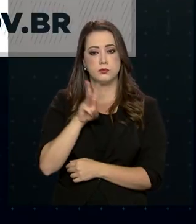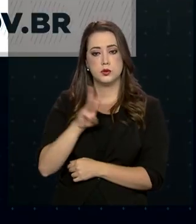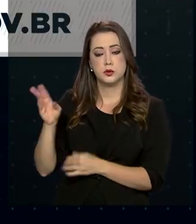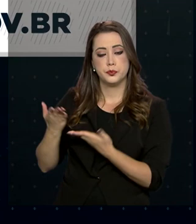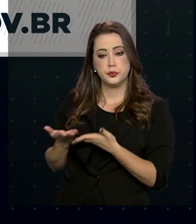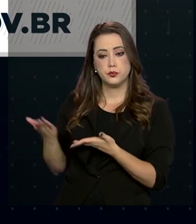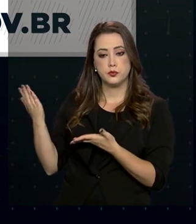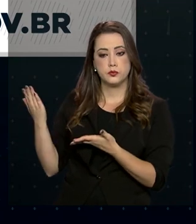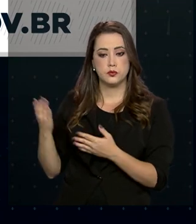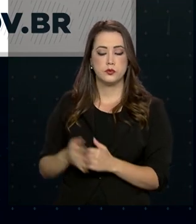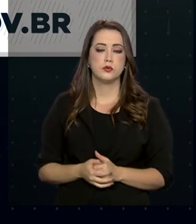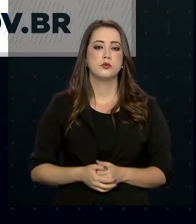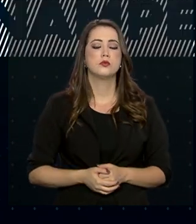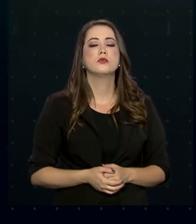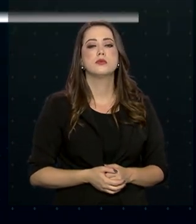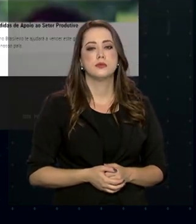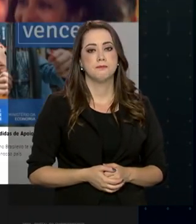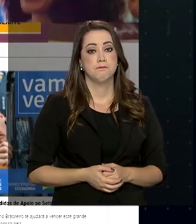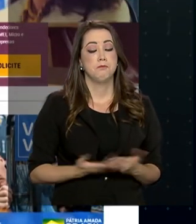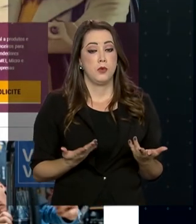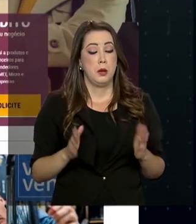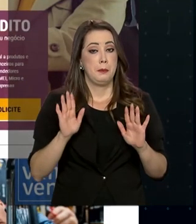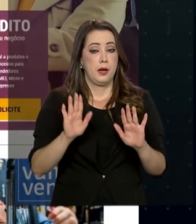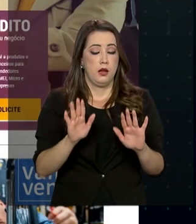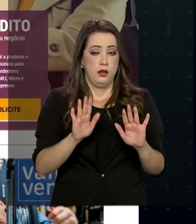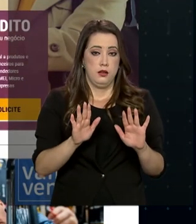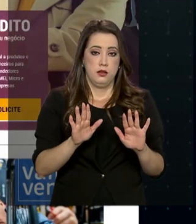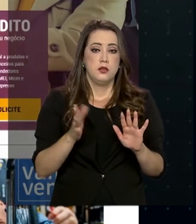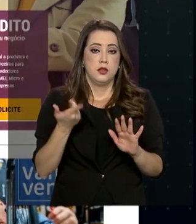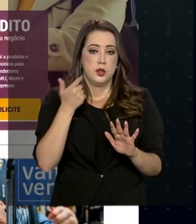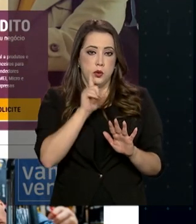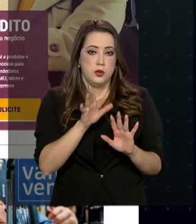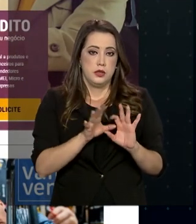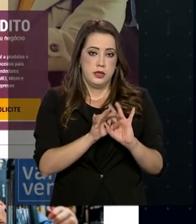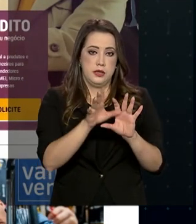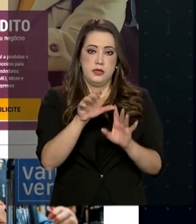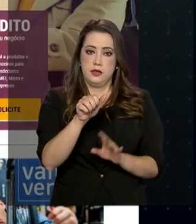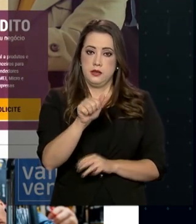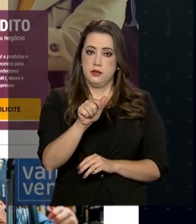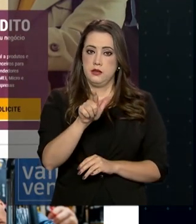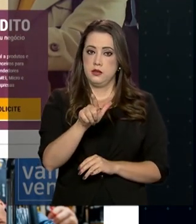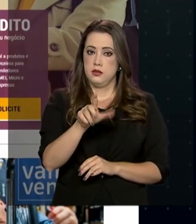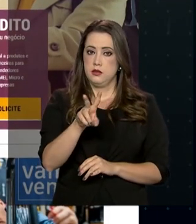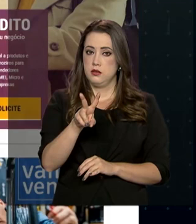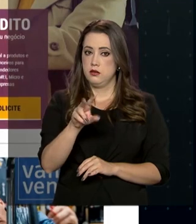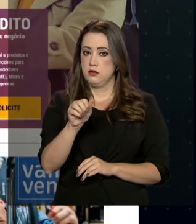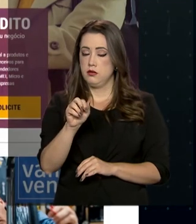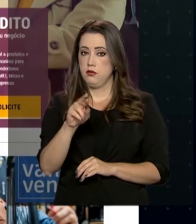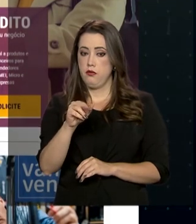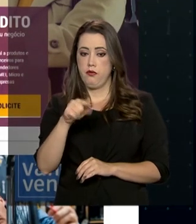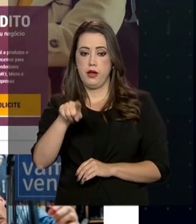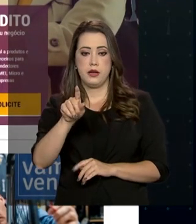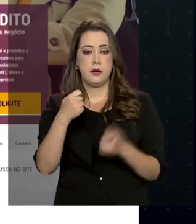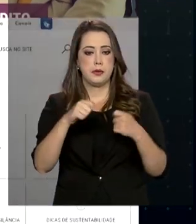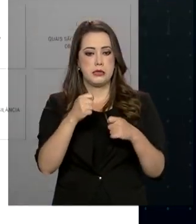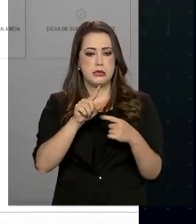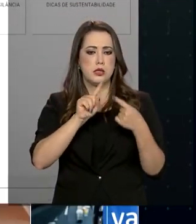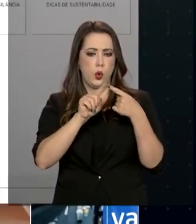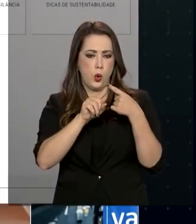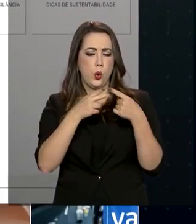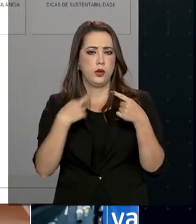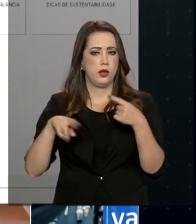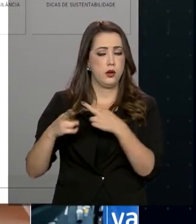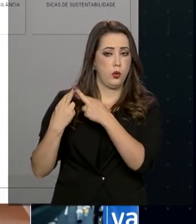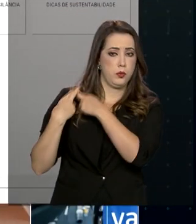feito pelo Portal do Empreendedor. Mas para adquirir o alvará, é preciso concordar com o termo de